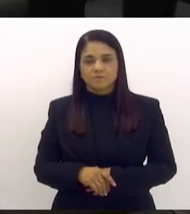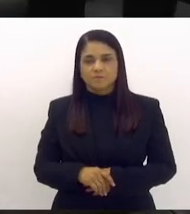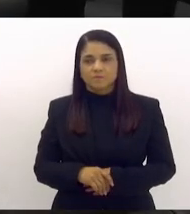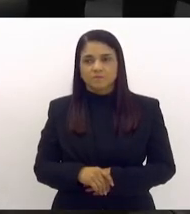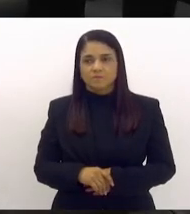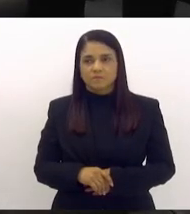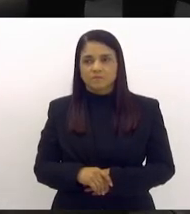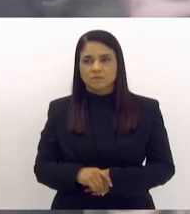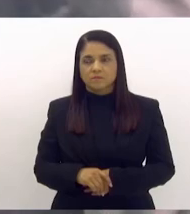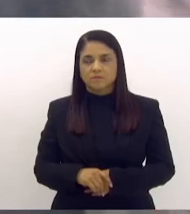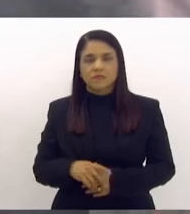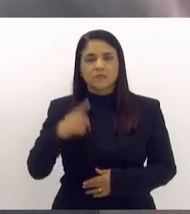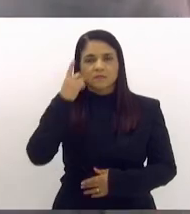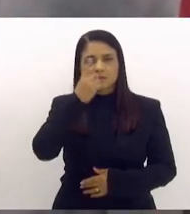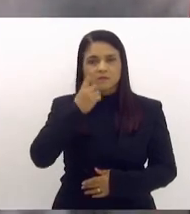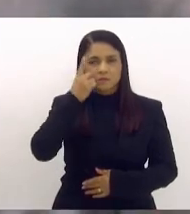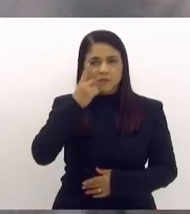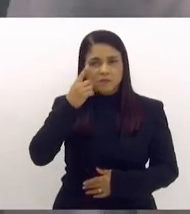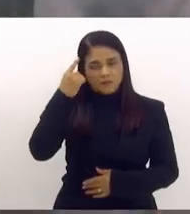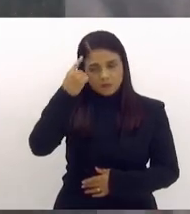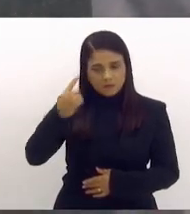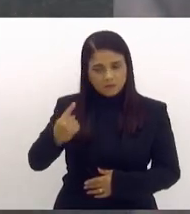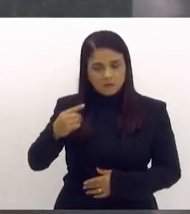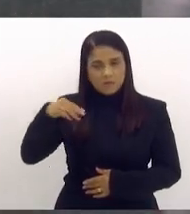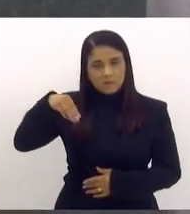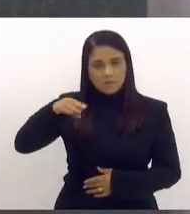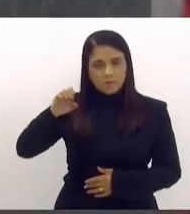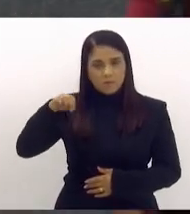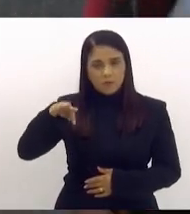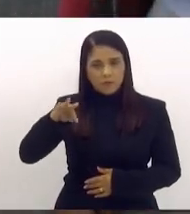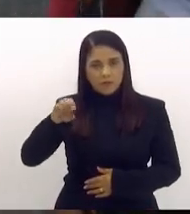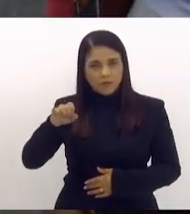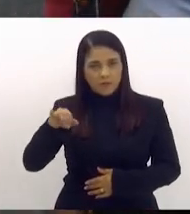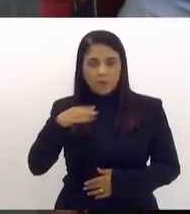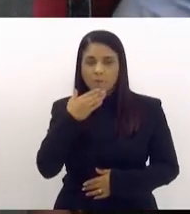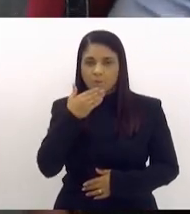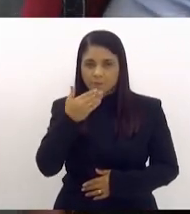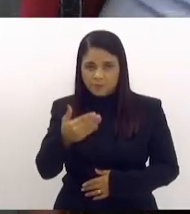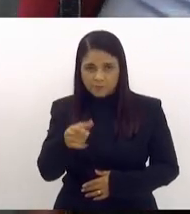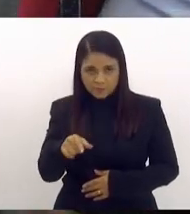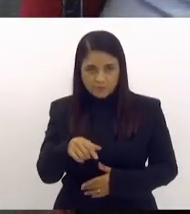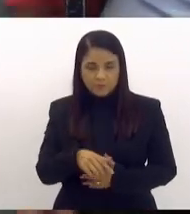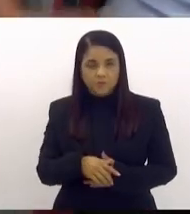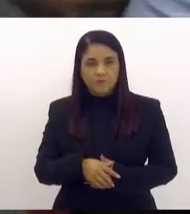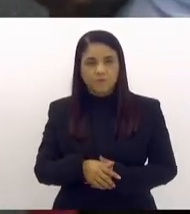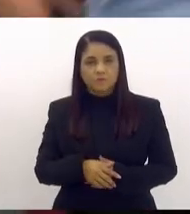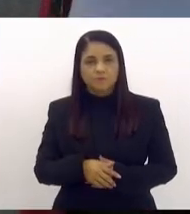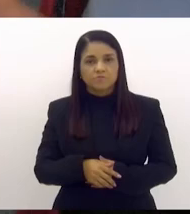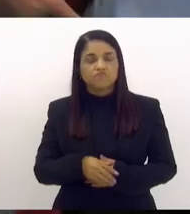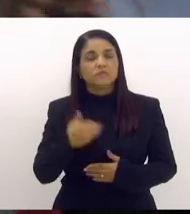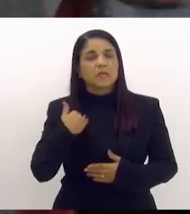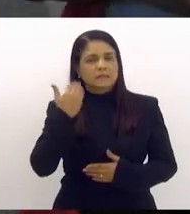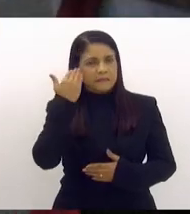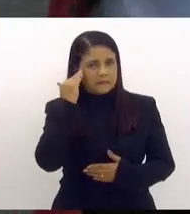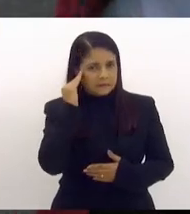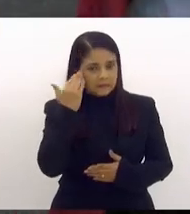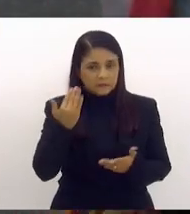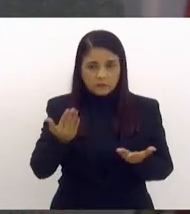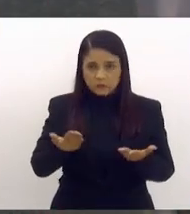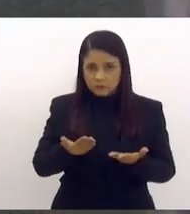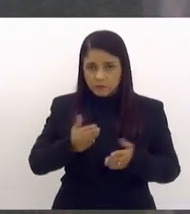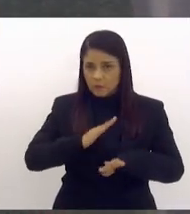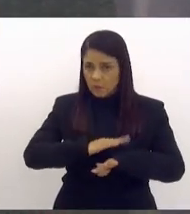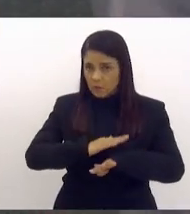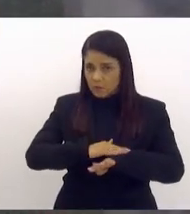a deputada Dani Monteiro fez uma solicitação que a gente compreende, nesse momento, que